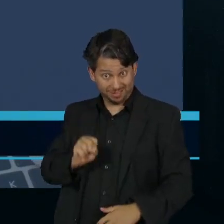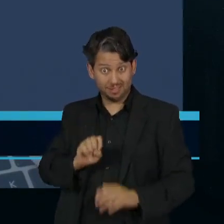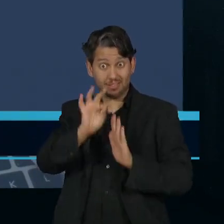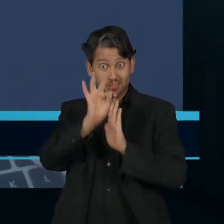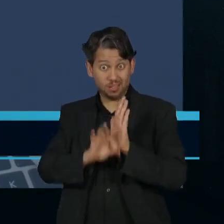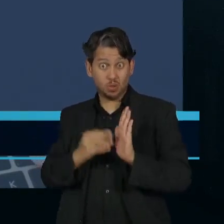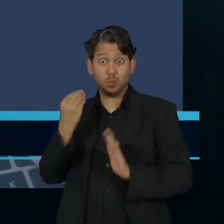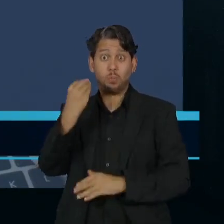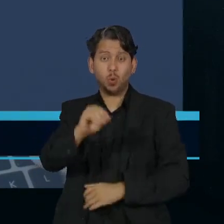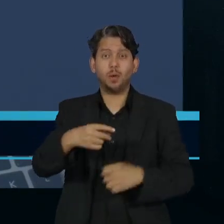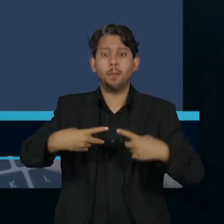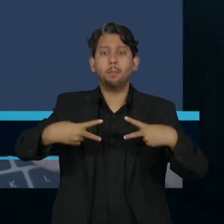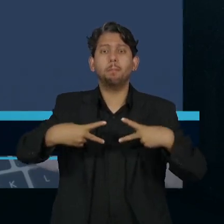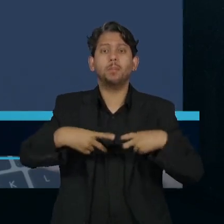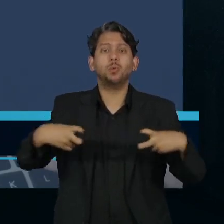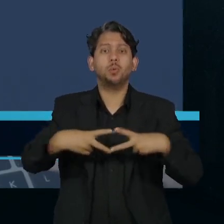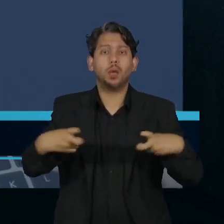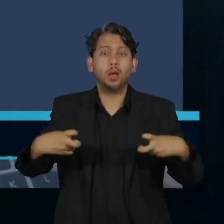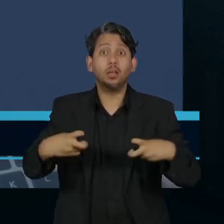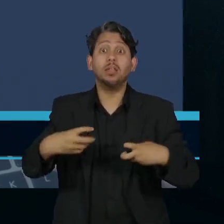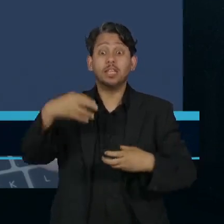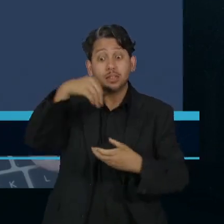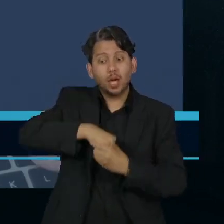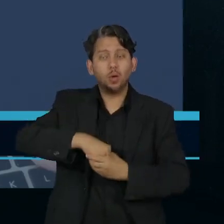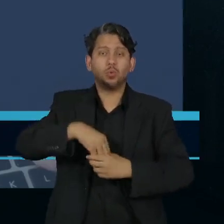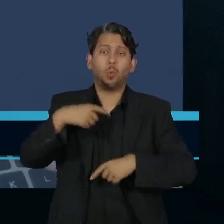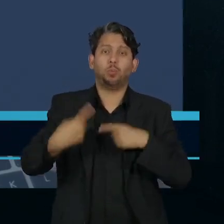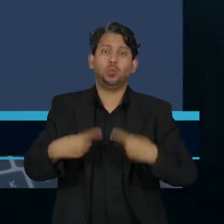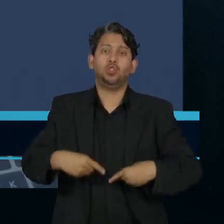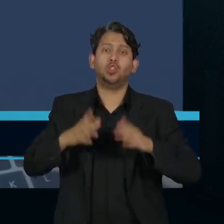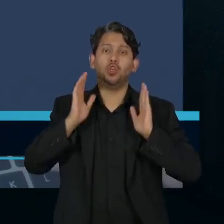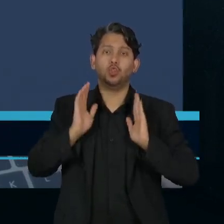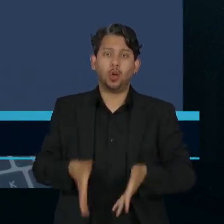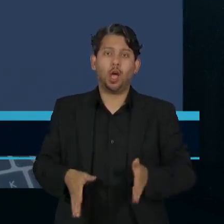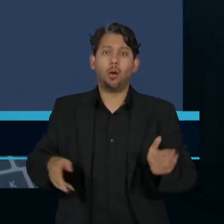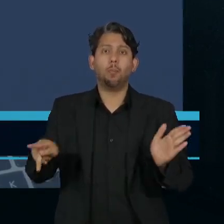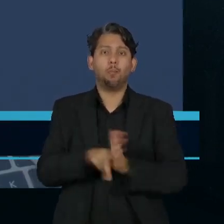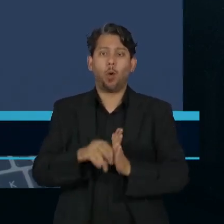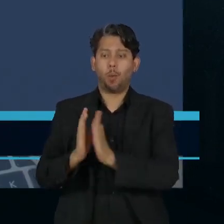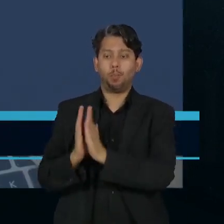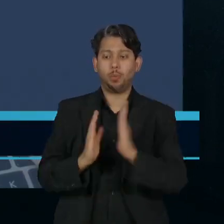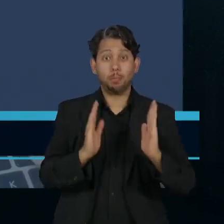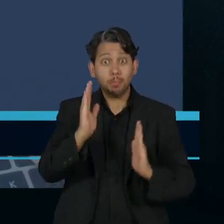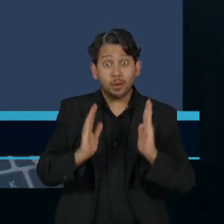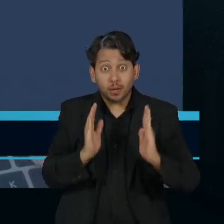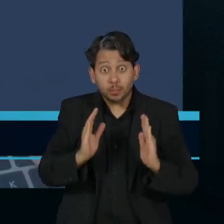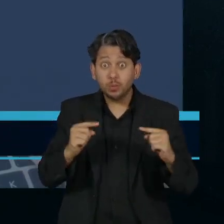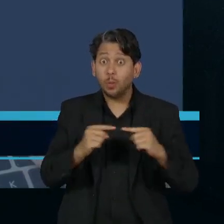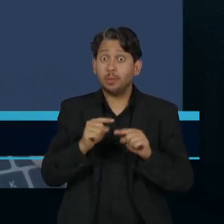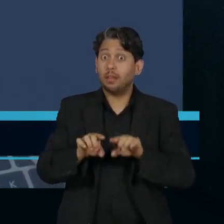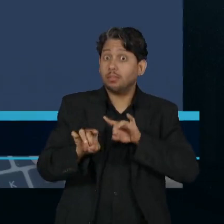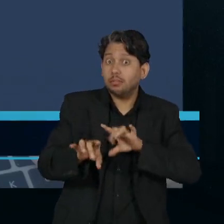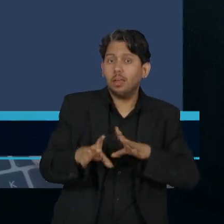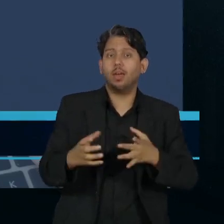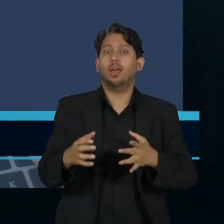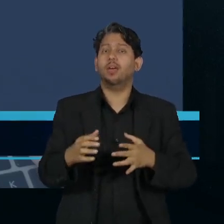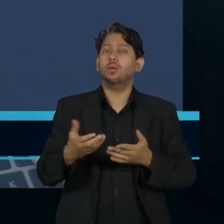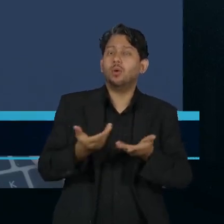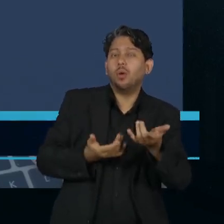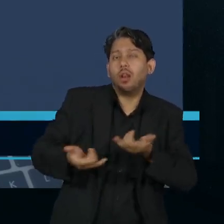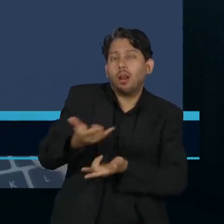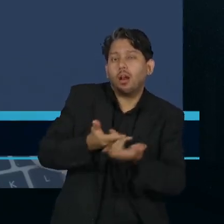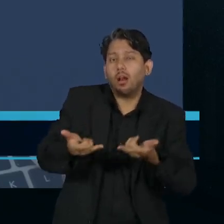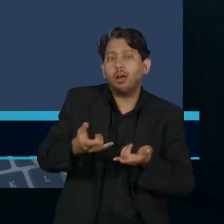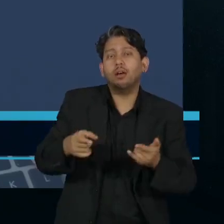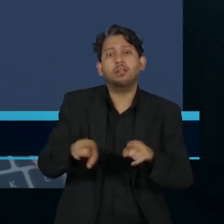que diz que a Petrobras tem uma política própria definida por parâmetros técnicos, logísticos e operacionais. E